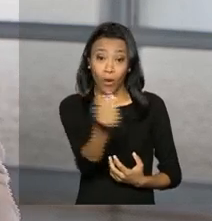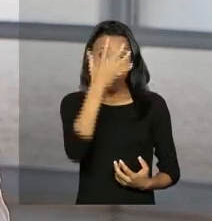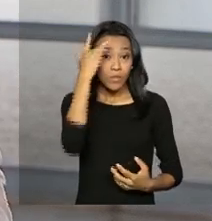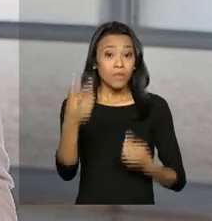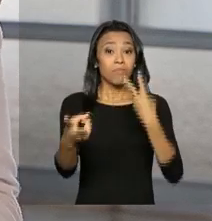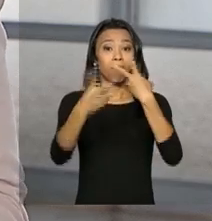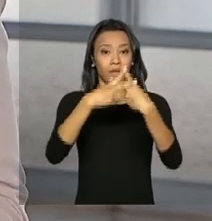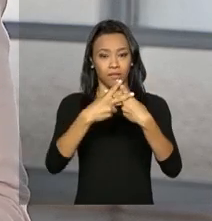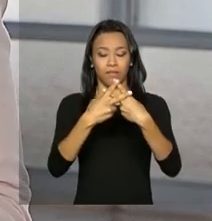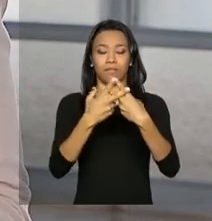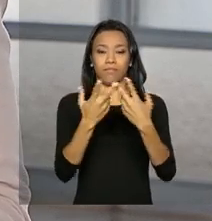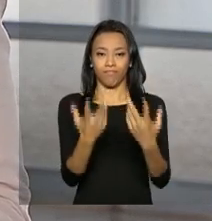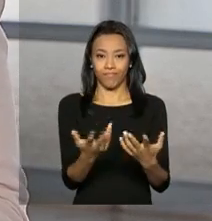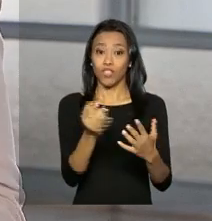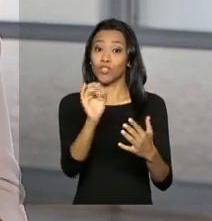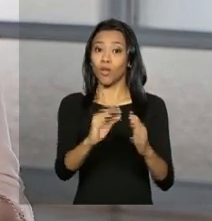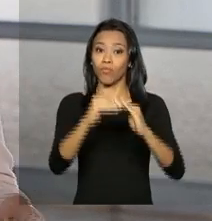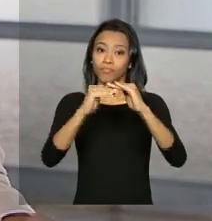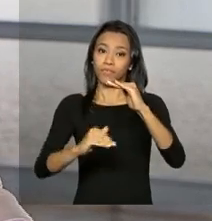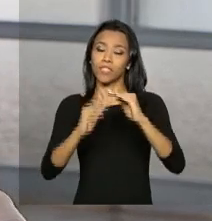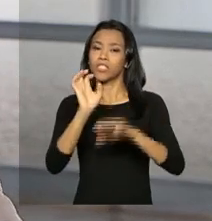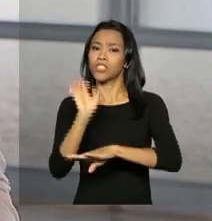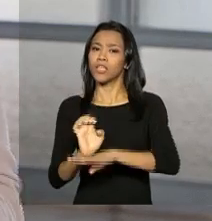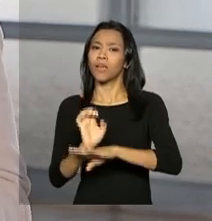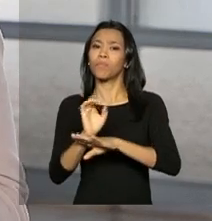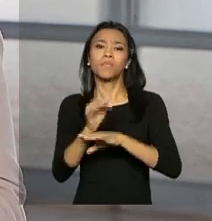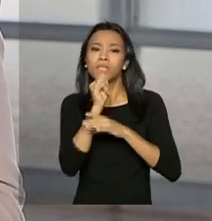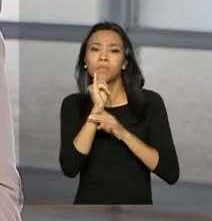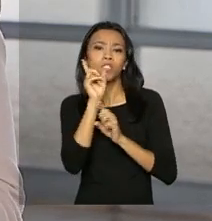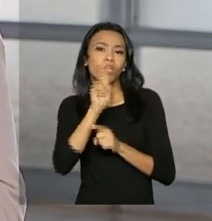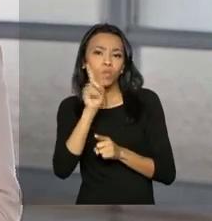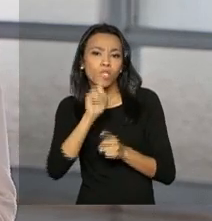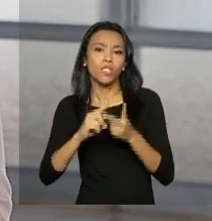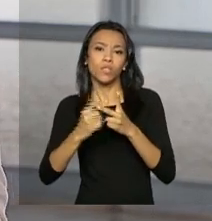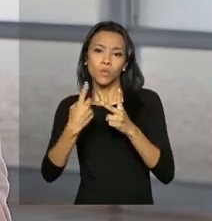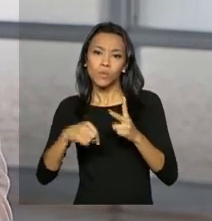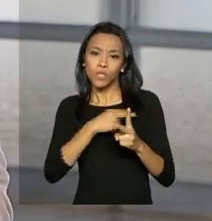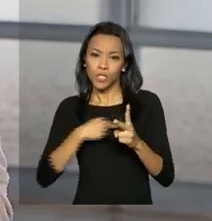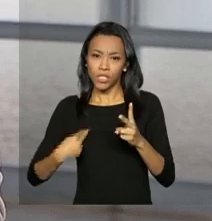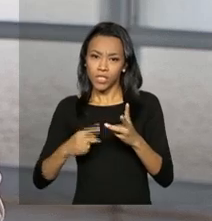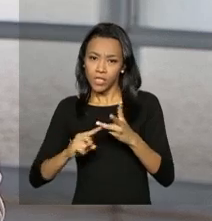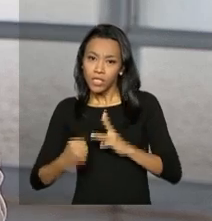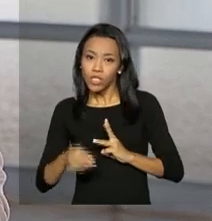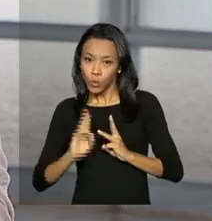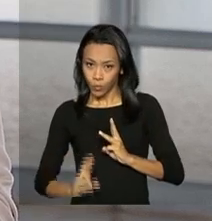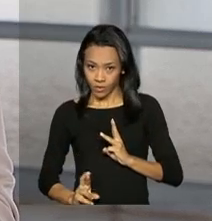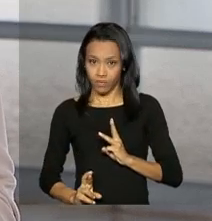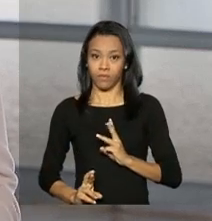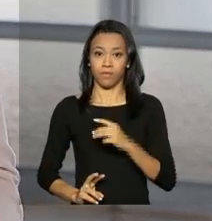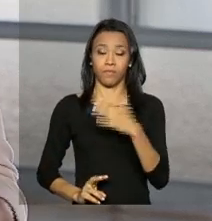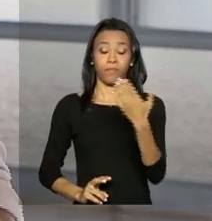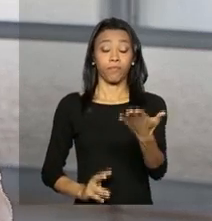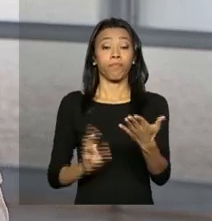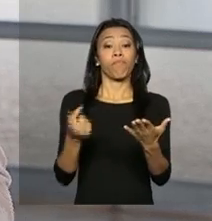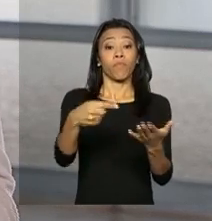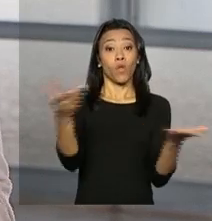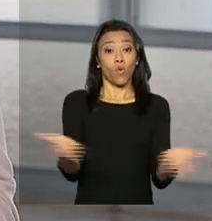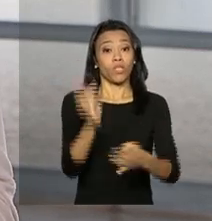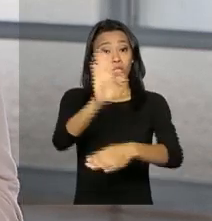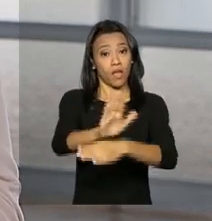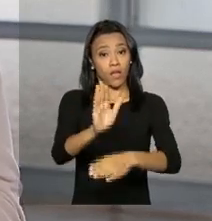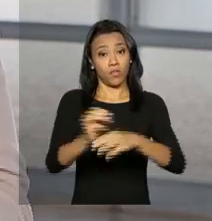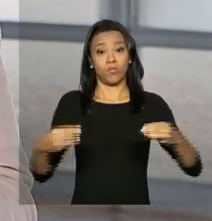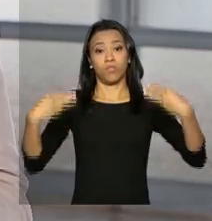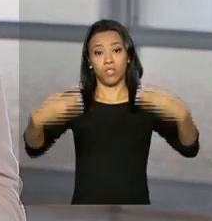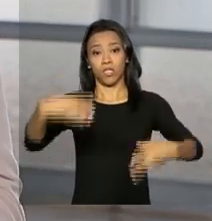em todo o mundo, ficando atrás apenas de Estados Unidos, China e Rússia. E hoje pela tarde, o Ministério da Justiça e o